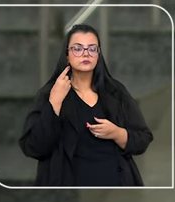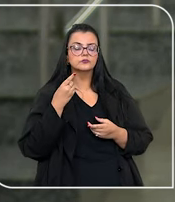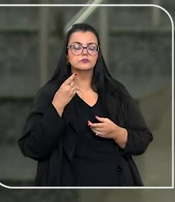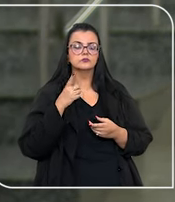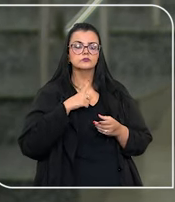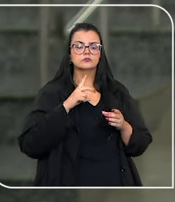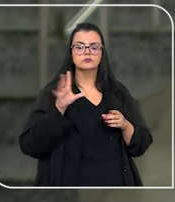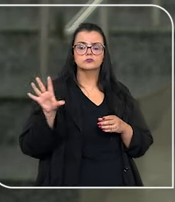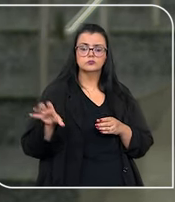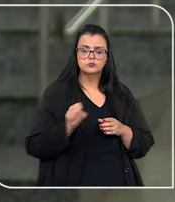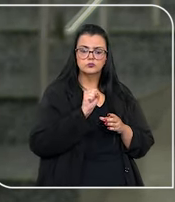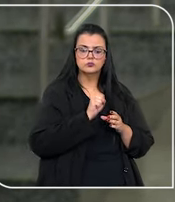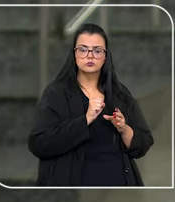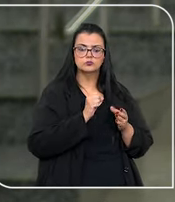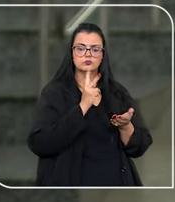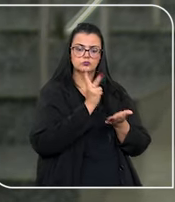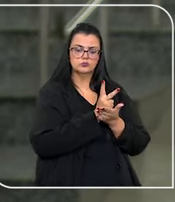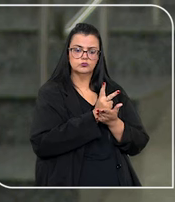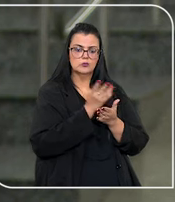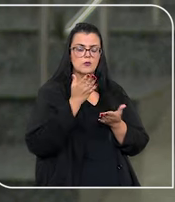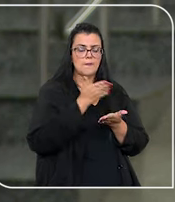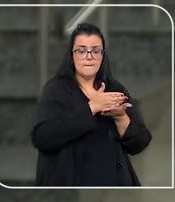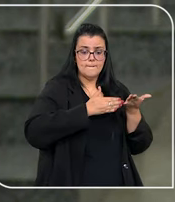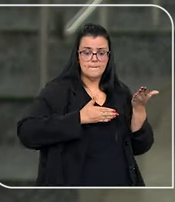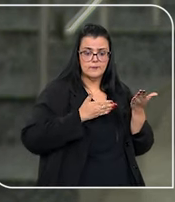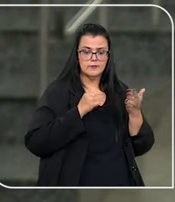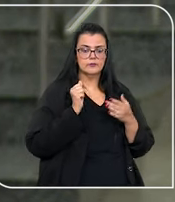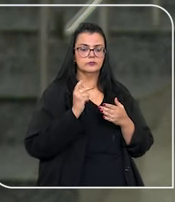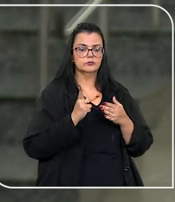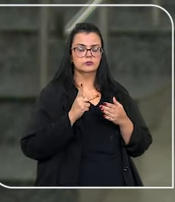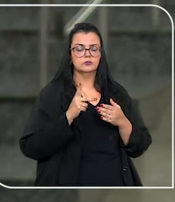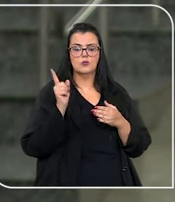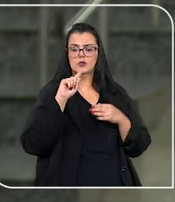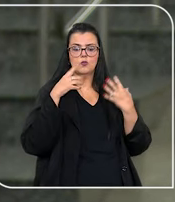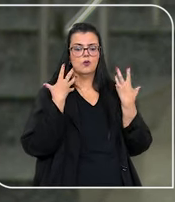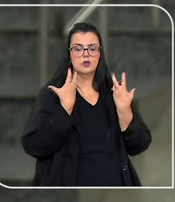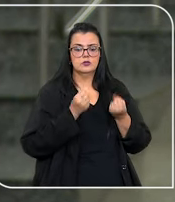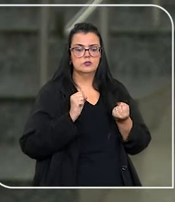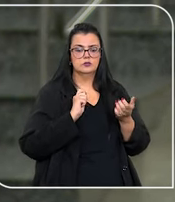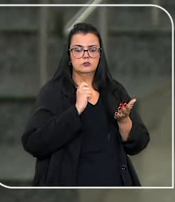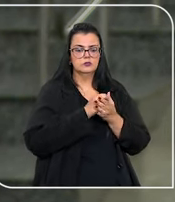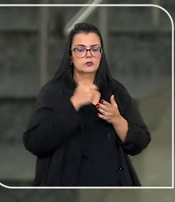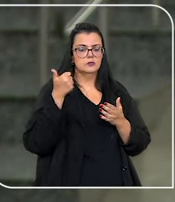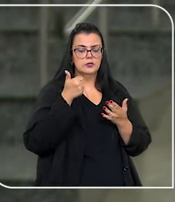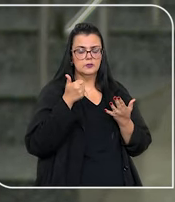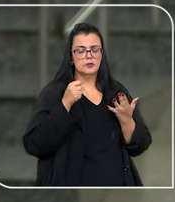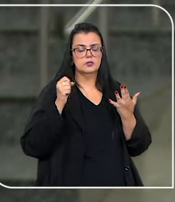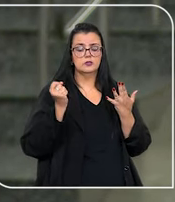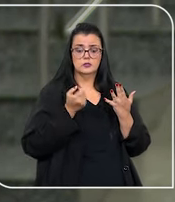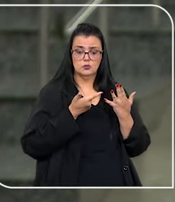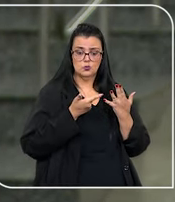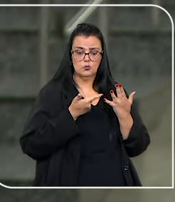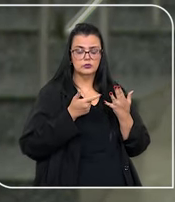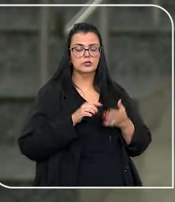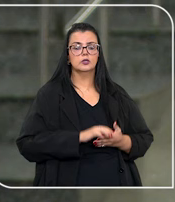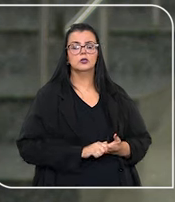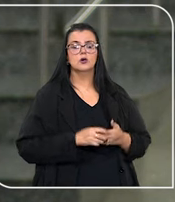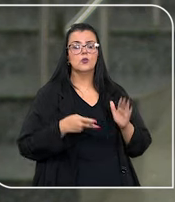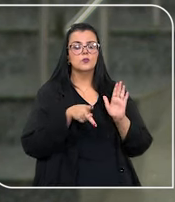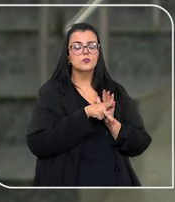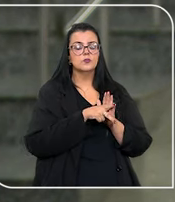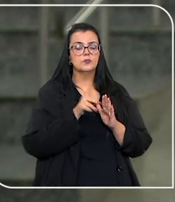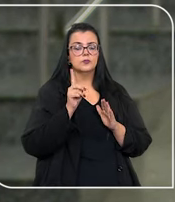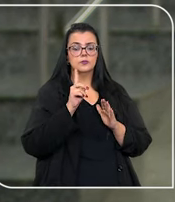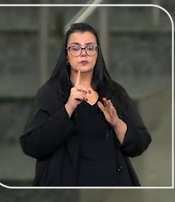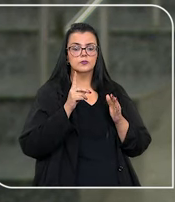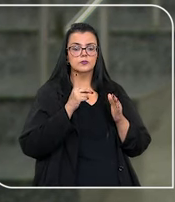buscaram a penhora de parte dessa aposentadoria, mas o pedido foi negado em primeira e em segunda instância sob o